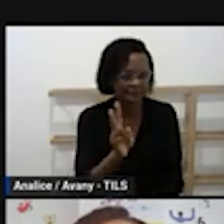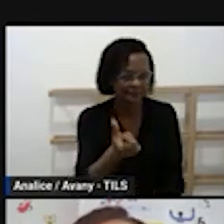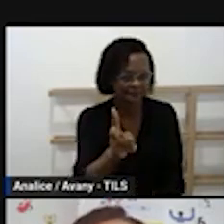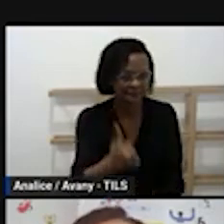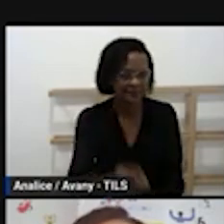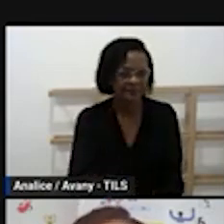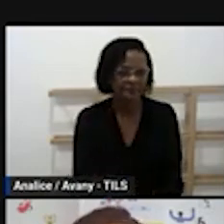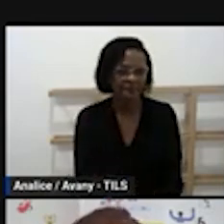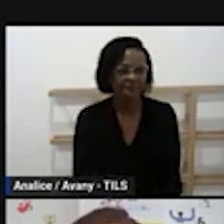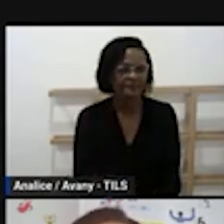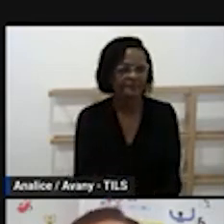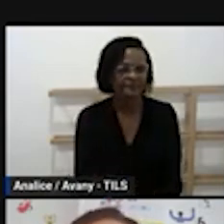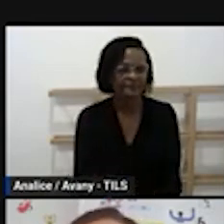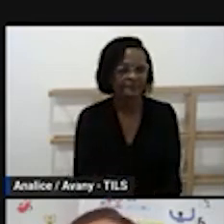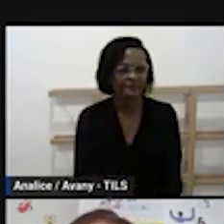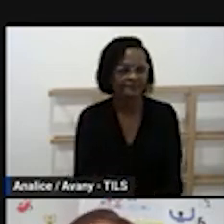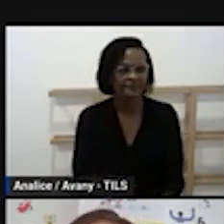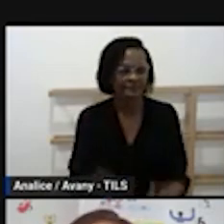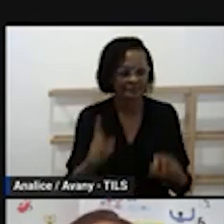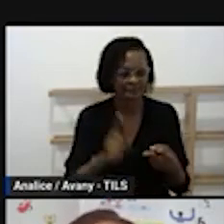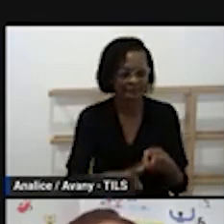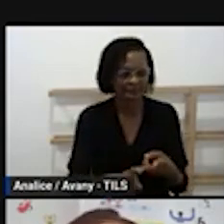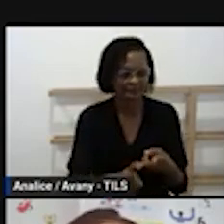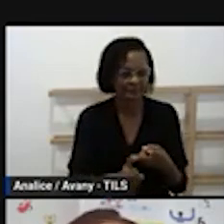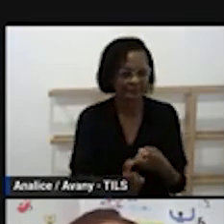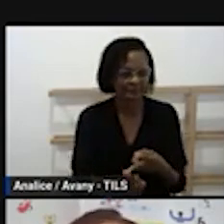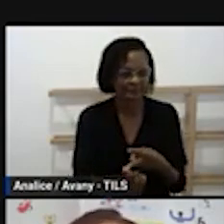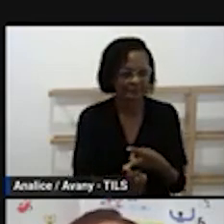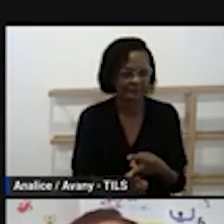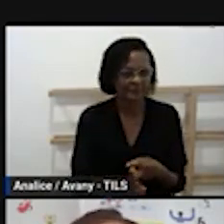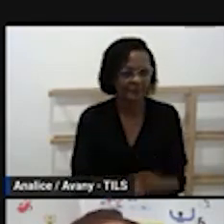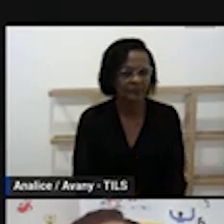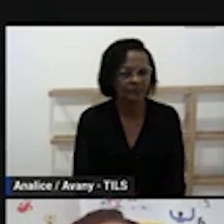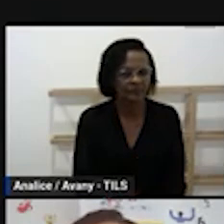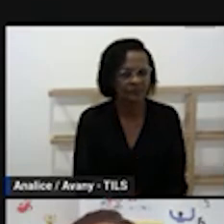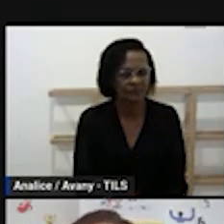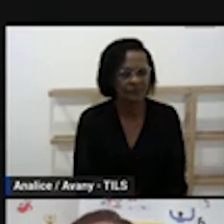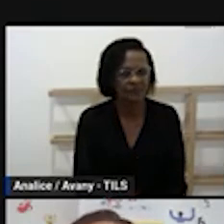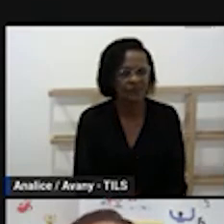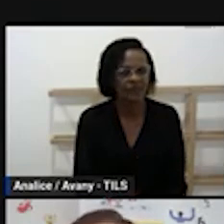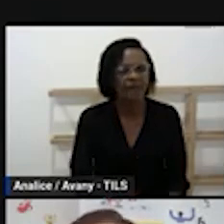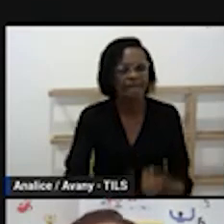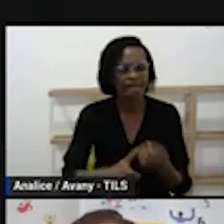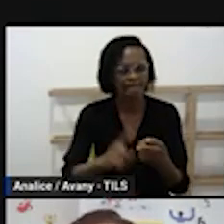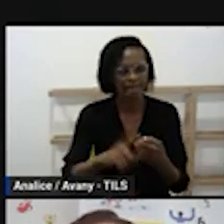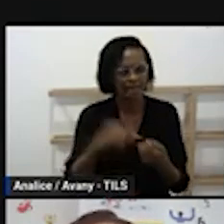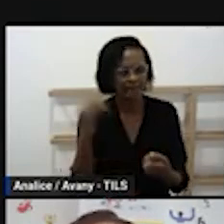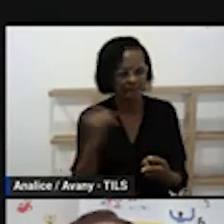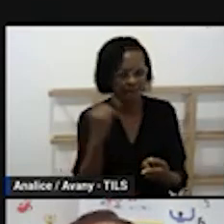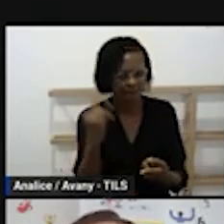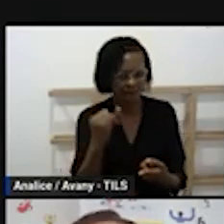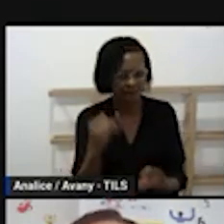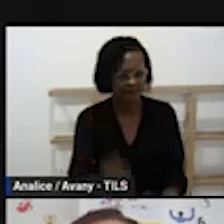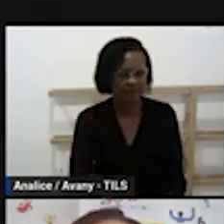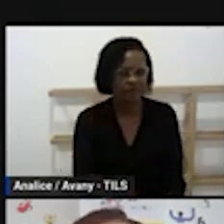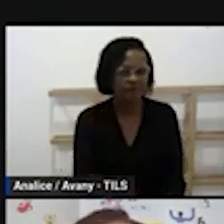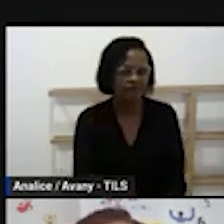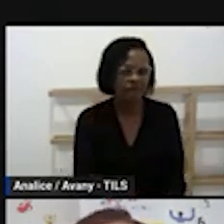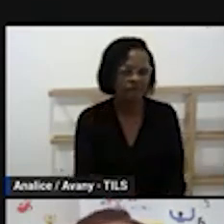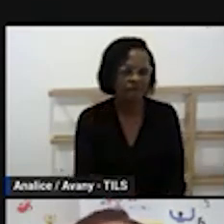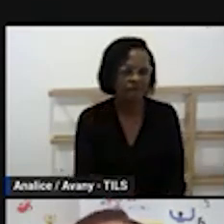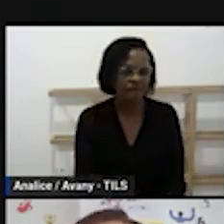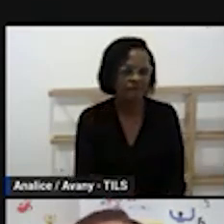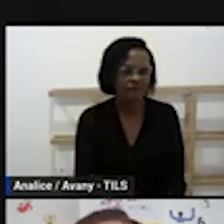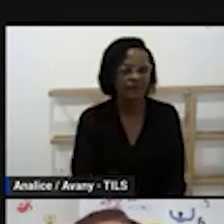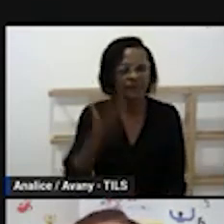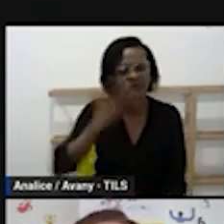que elas vão aparecer na rotina veja o que a gente não vai colocar os campos de experiência então na educação